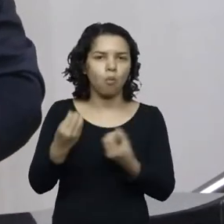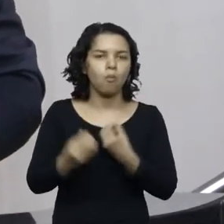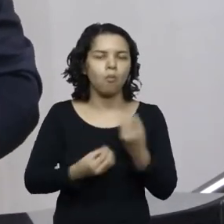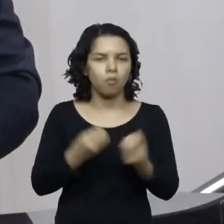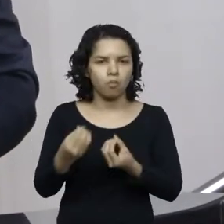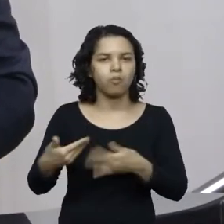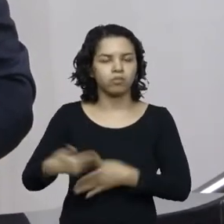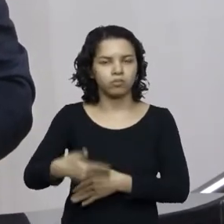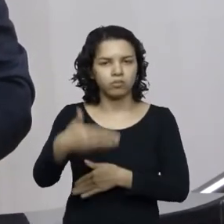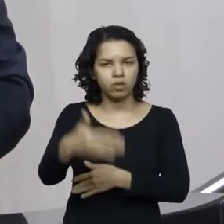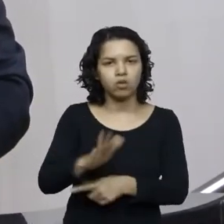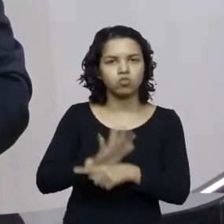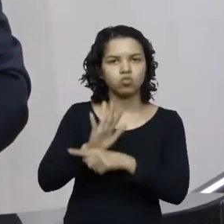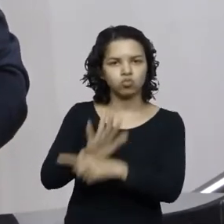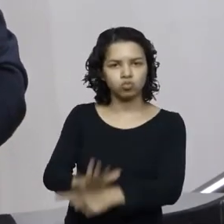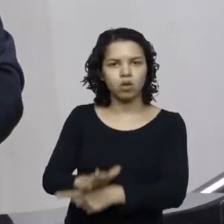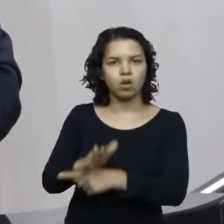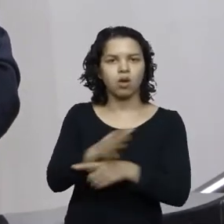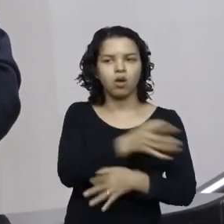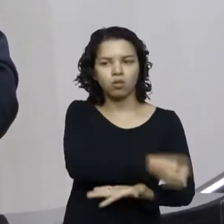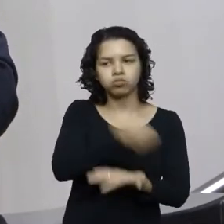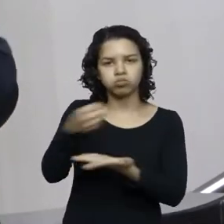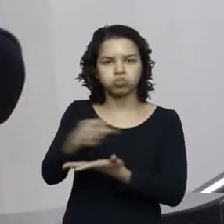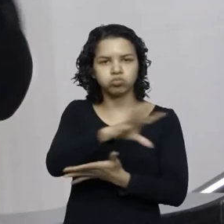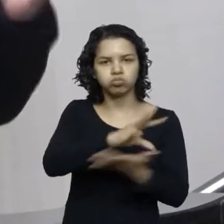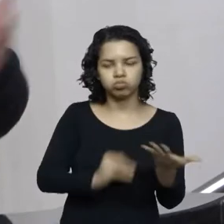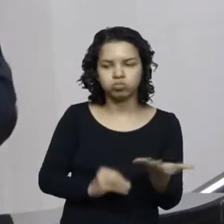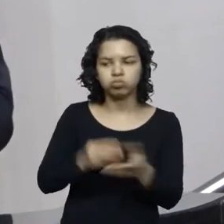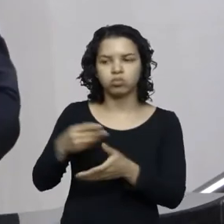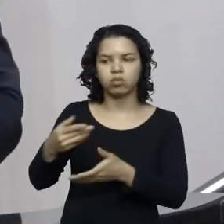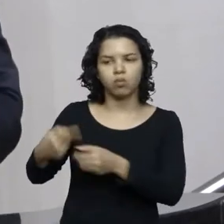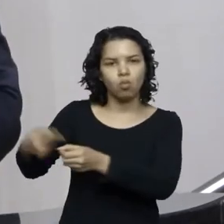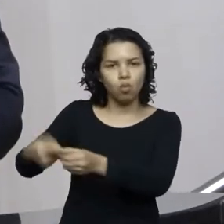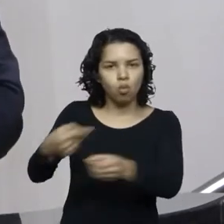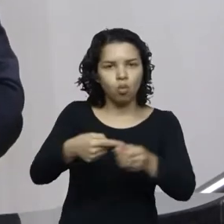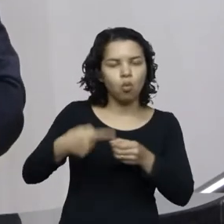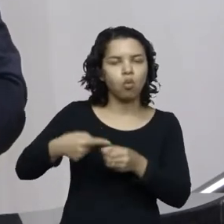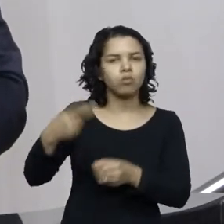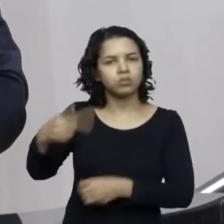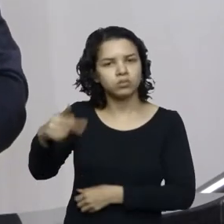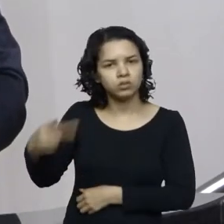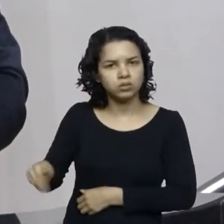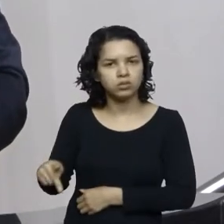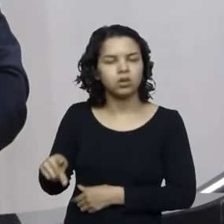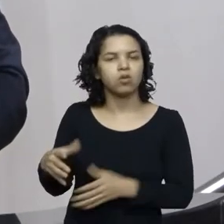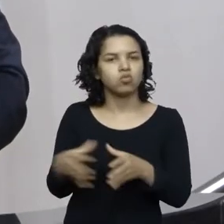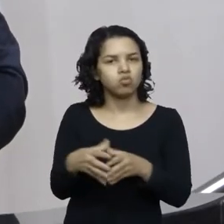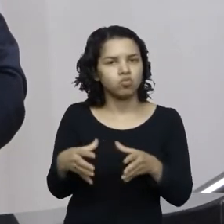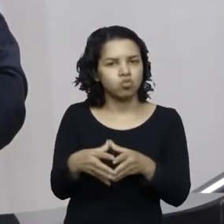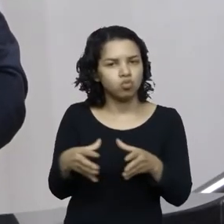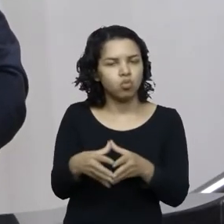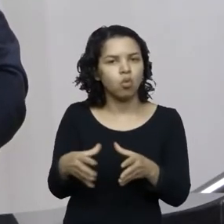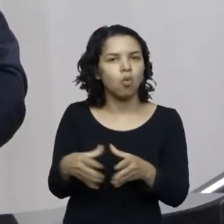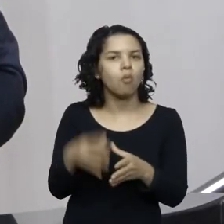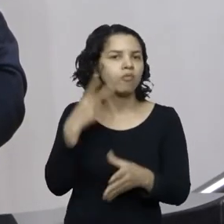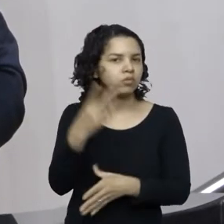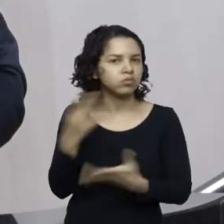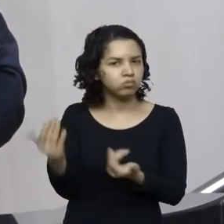para os seus legislativos municipais. Inclusive, já a nossa Câmara Mirim de Blumenau já foi premiada, já foi reconhecida